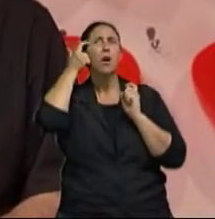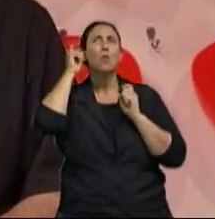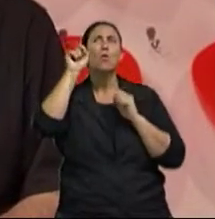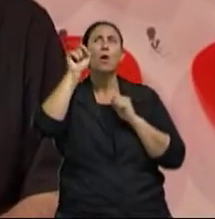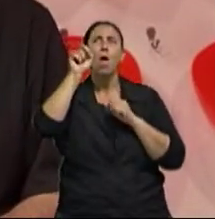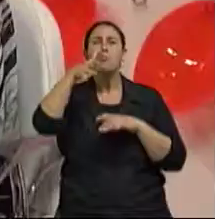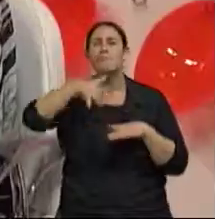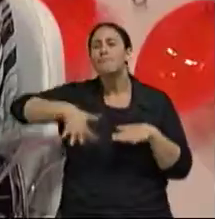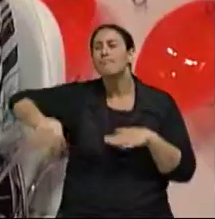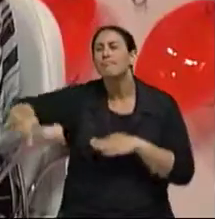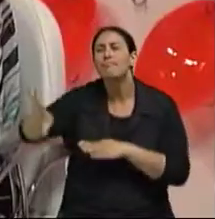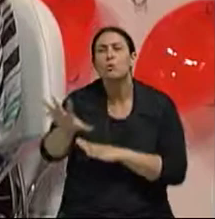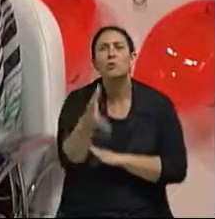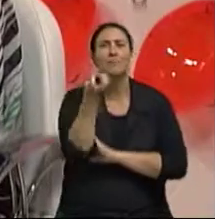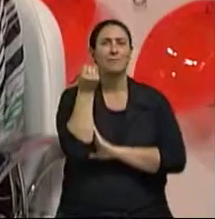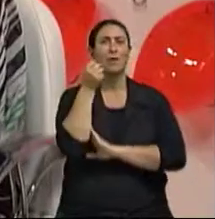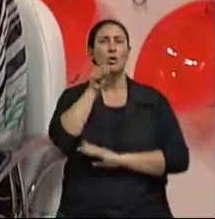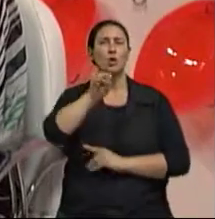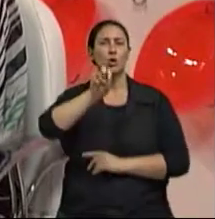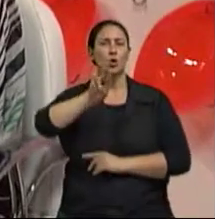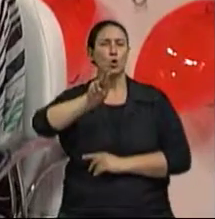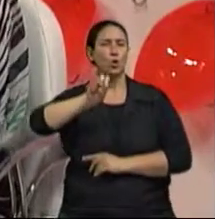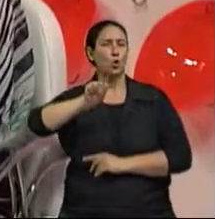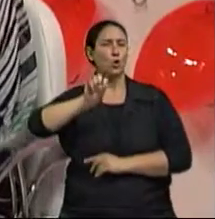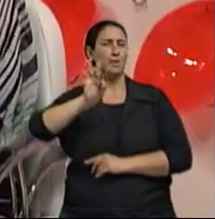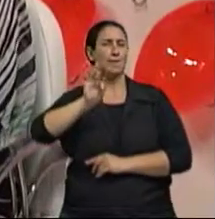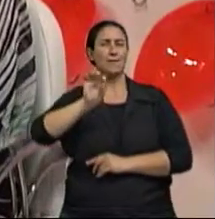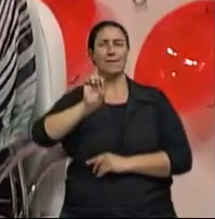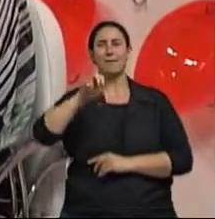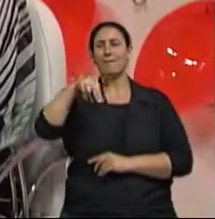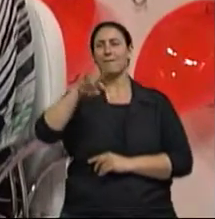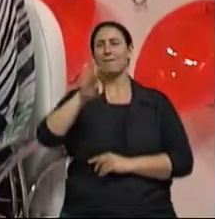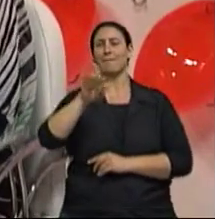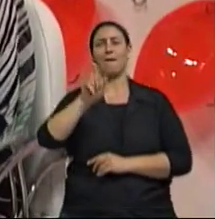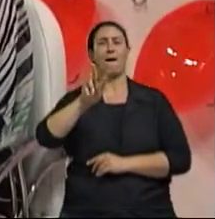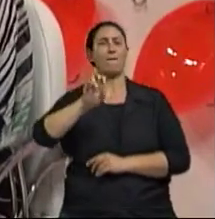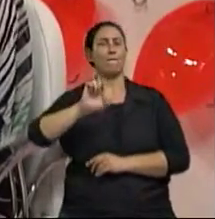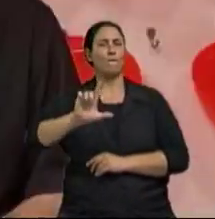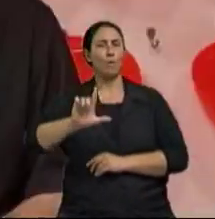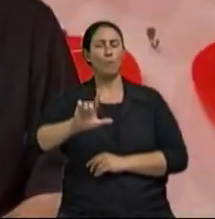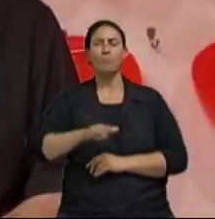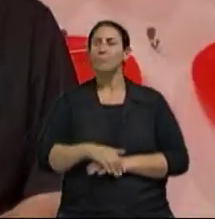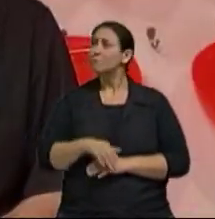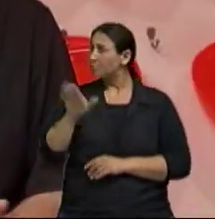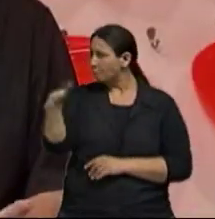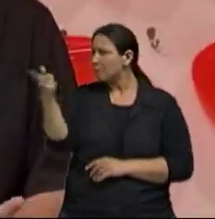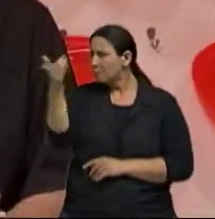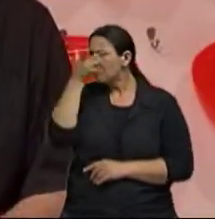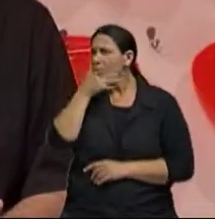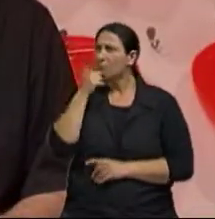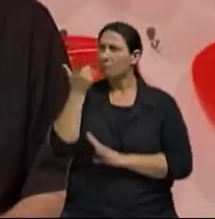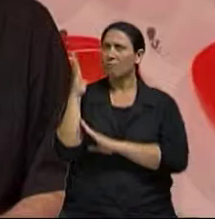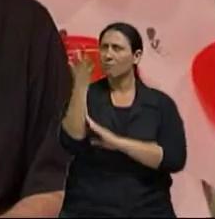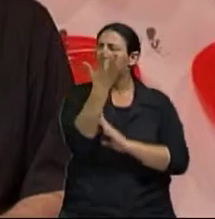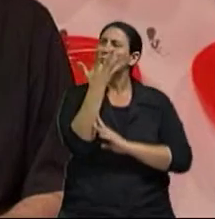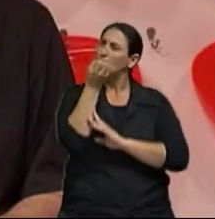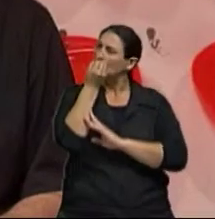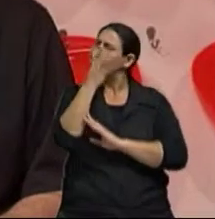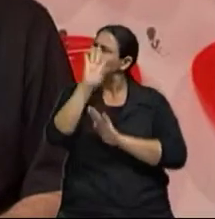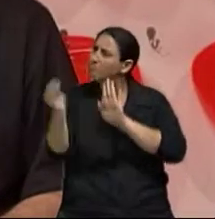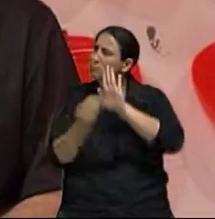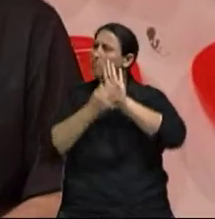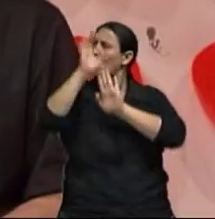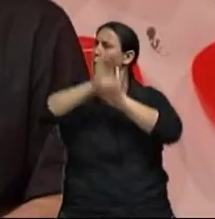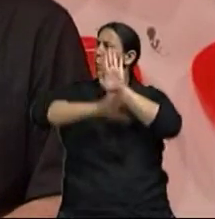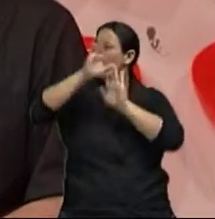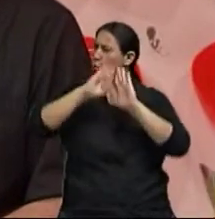acredita que o caminho seria Educação ambiental ser uma matéria do currículo? Essa é uma discussão também bastante polêmica Pois é,